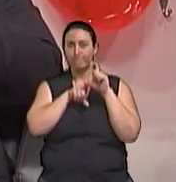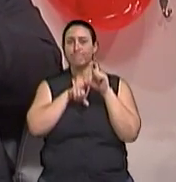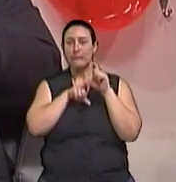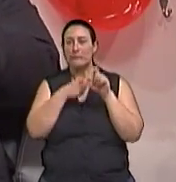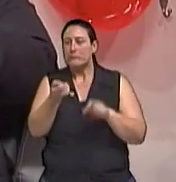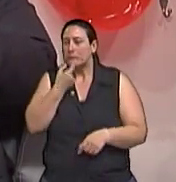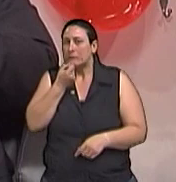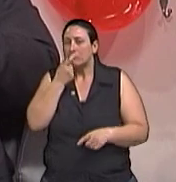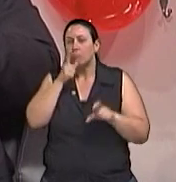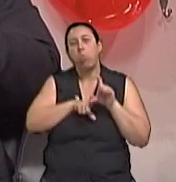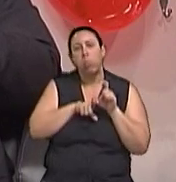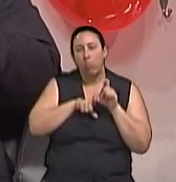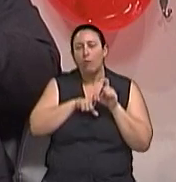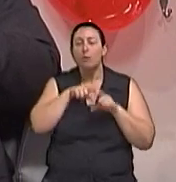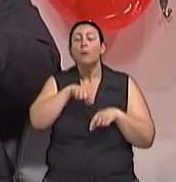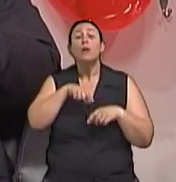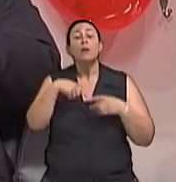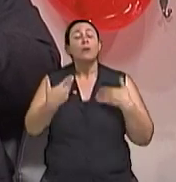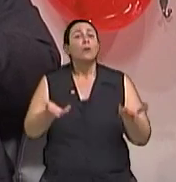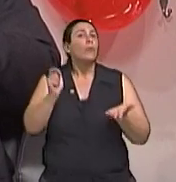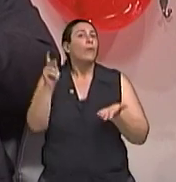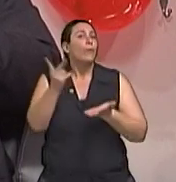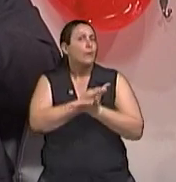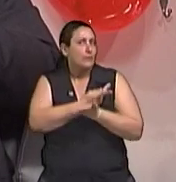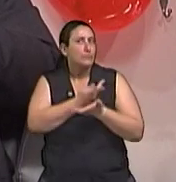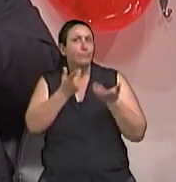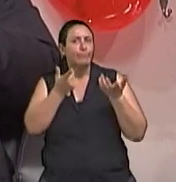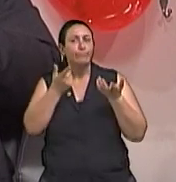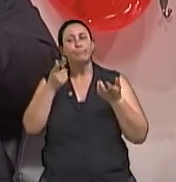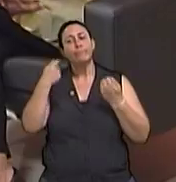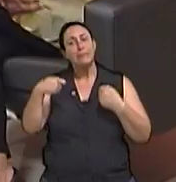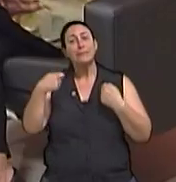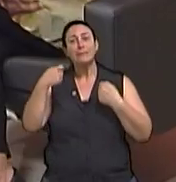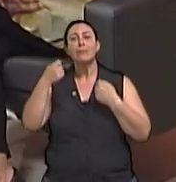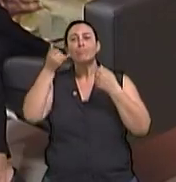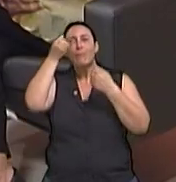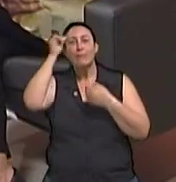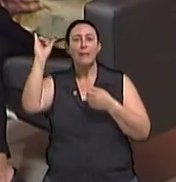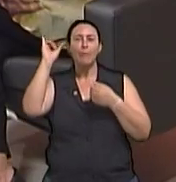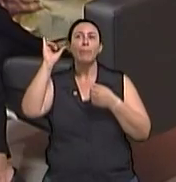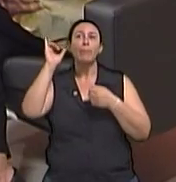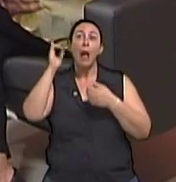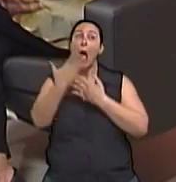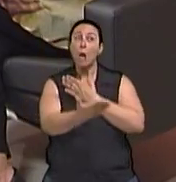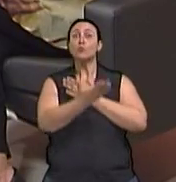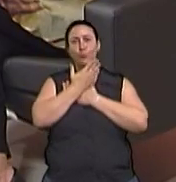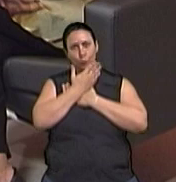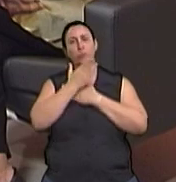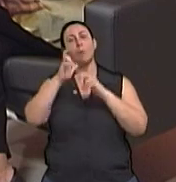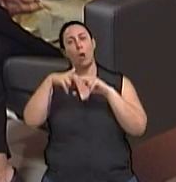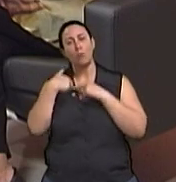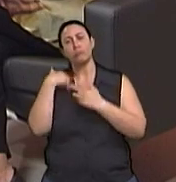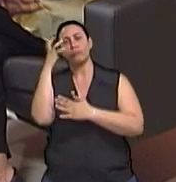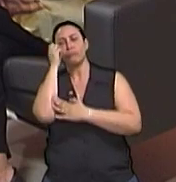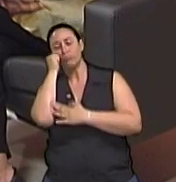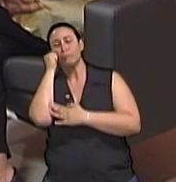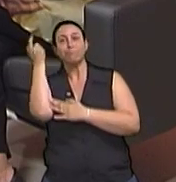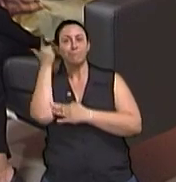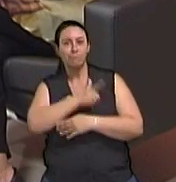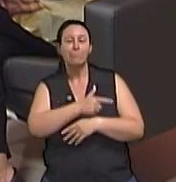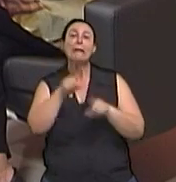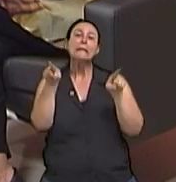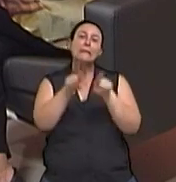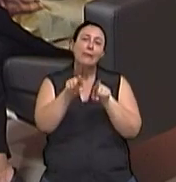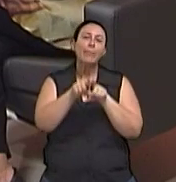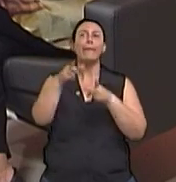Ou seja, no início ele até funciona para insônia e para aliviar a ansiedade. Só que cada vez mais o indivíduo vai precisando de